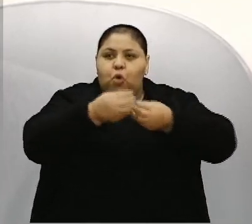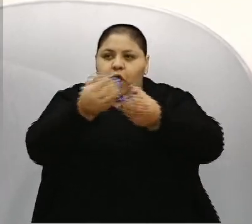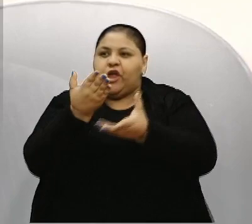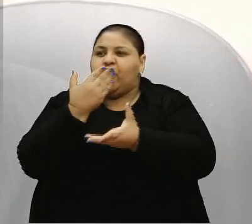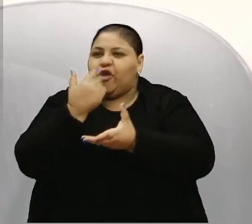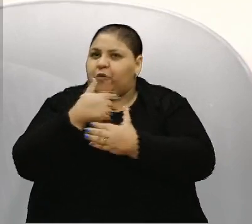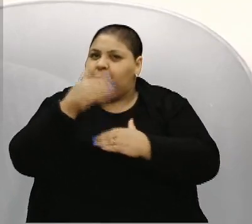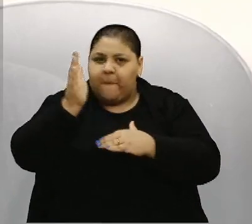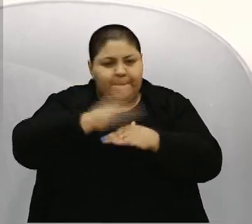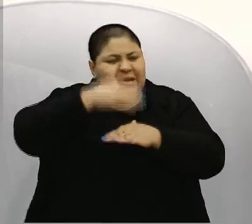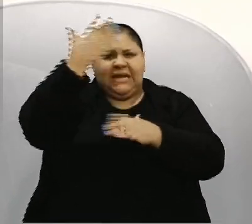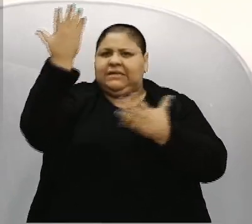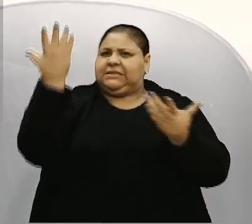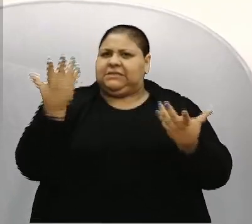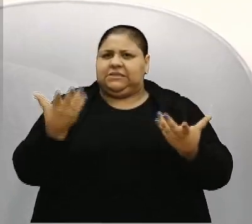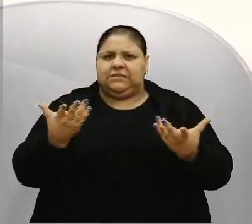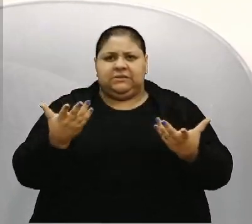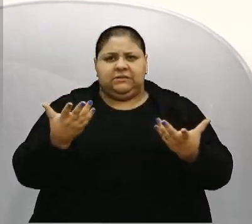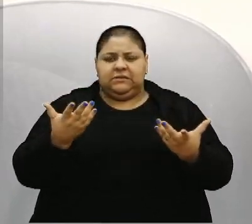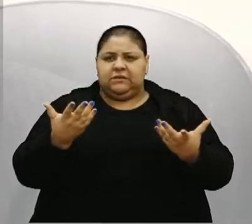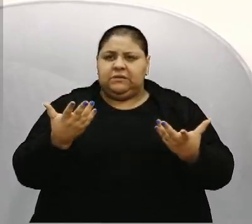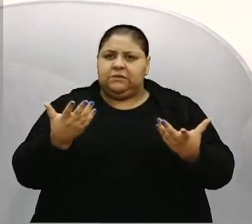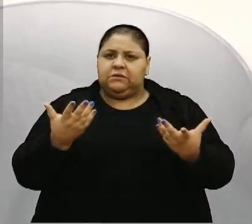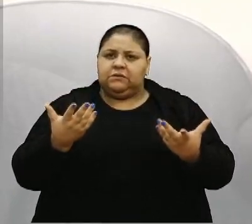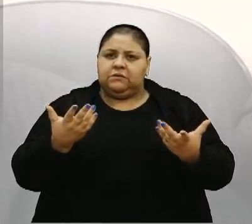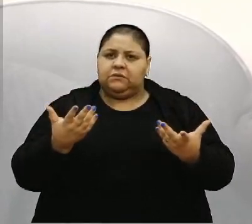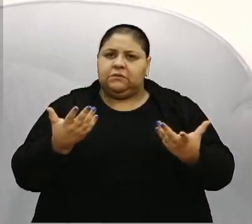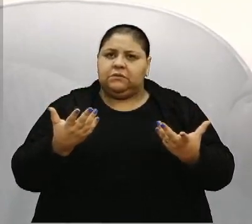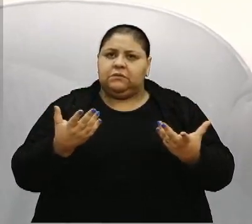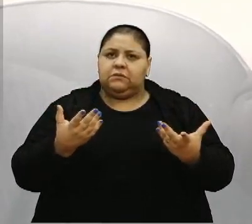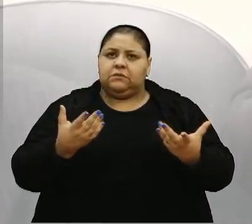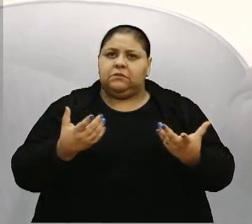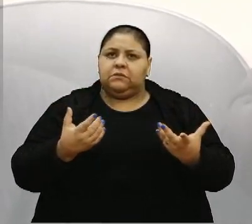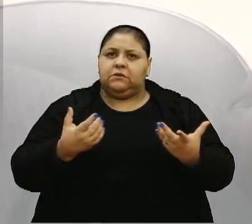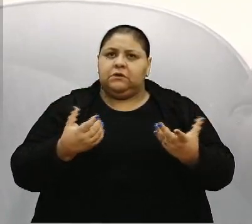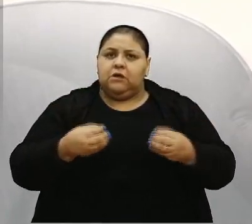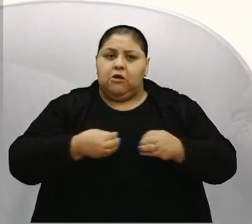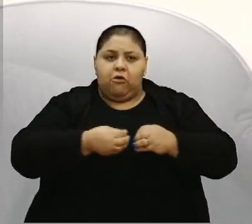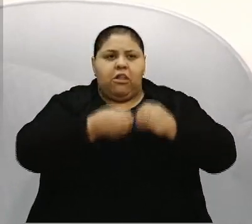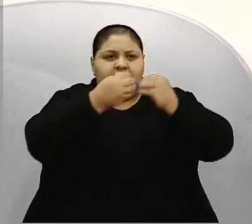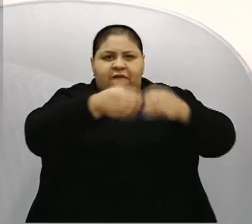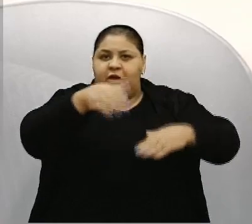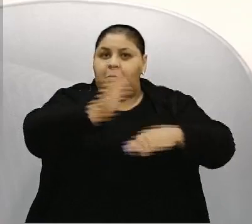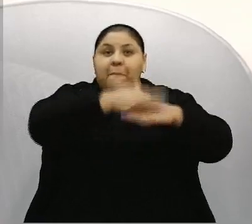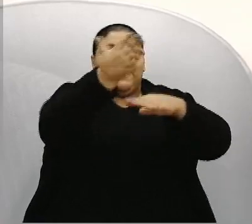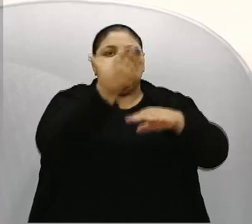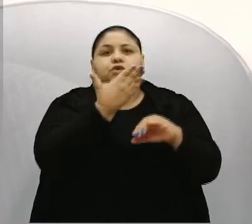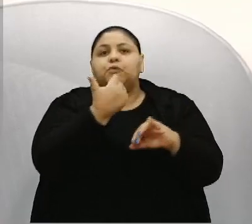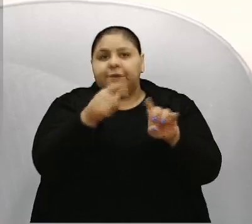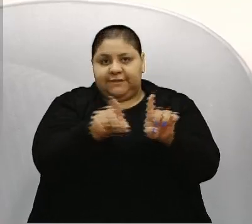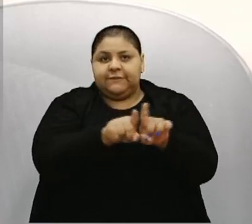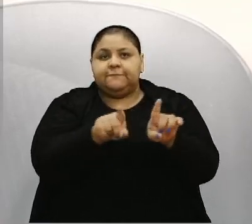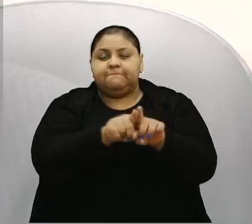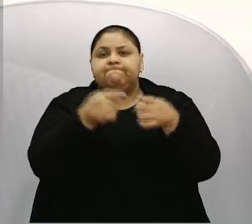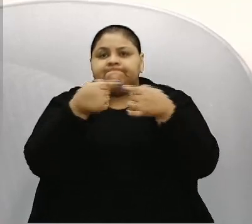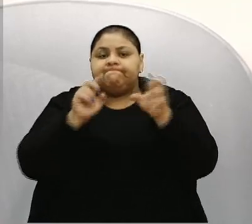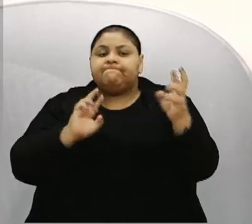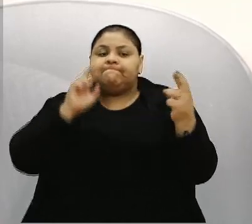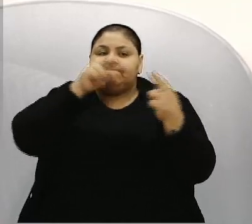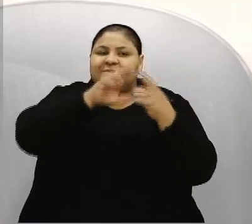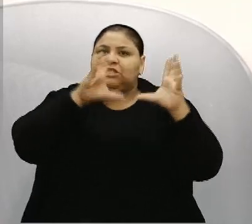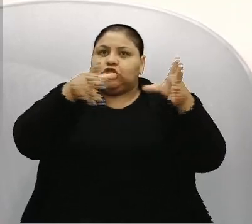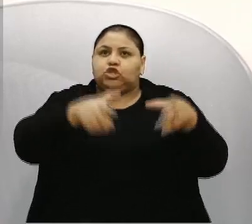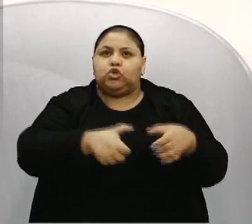Muito mais de 3.300 quilos foram arrecadados, que muitas pessoas levaram mais do que aquilo que foi solicitado. Fazer uma referência a todas as